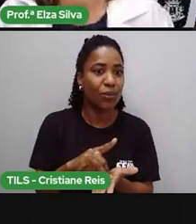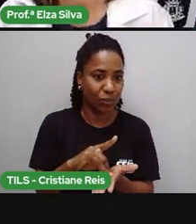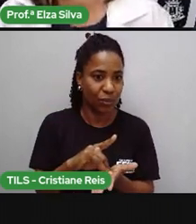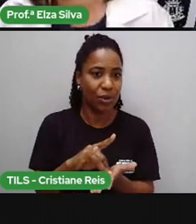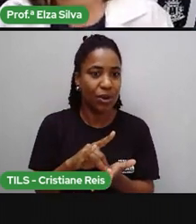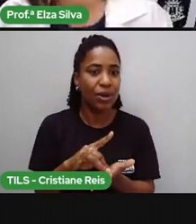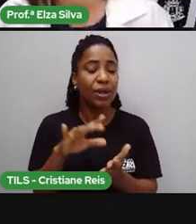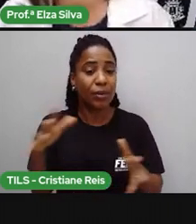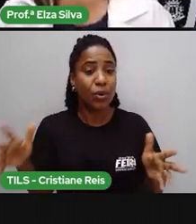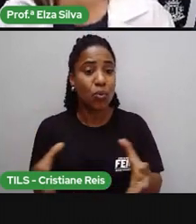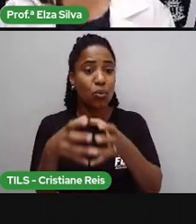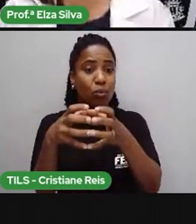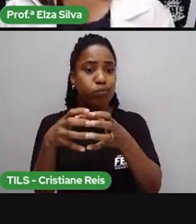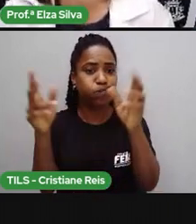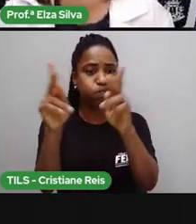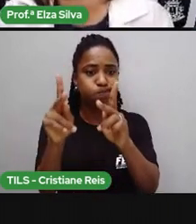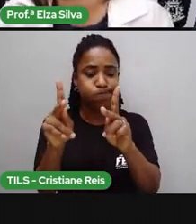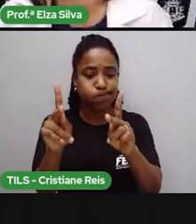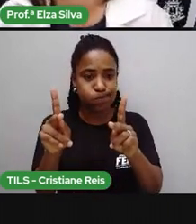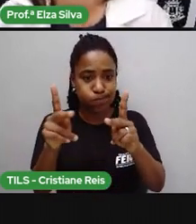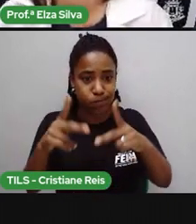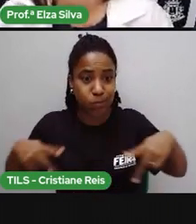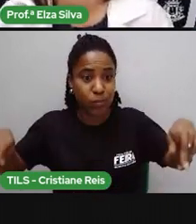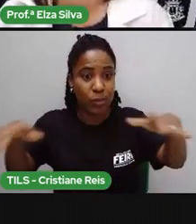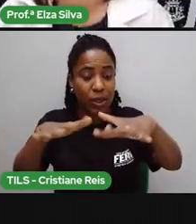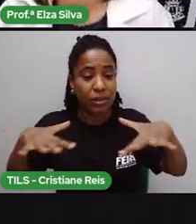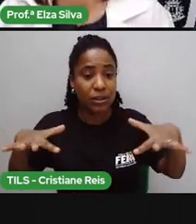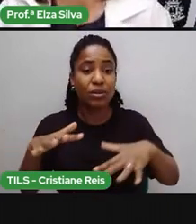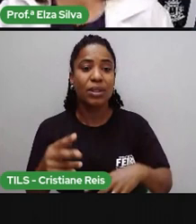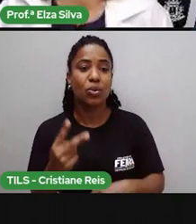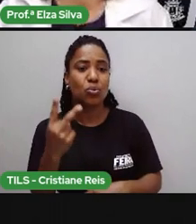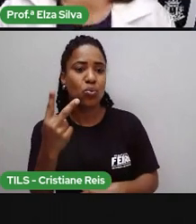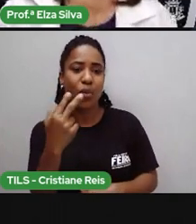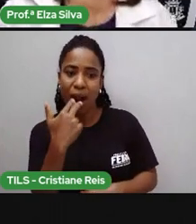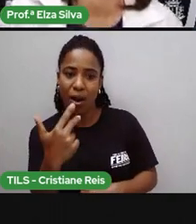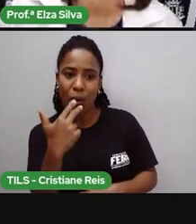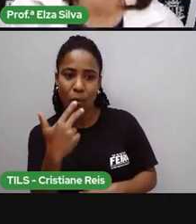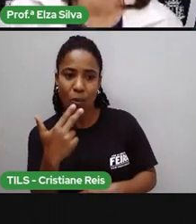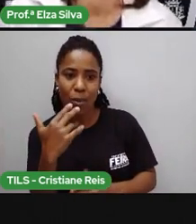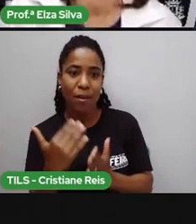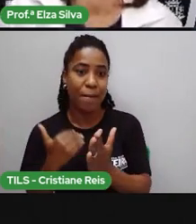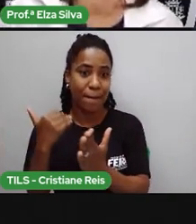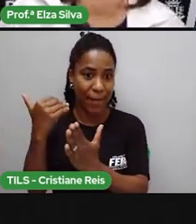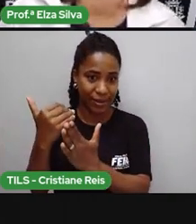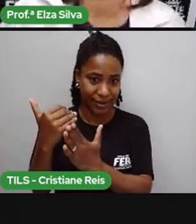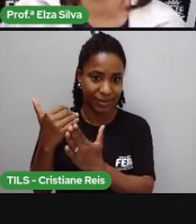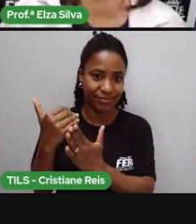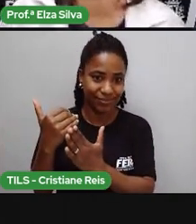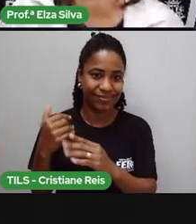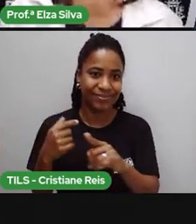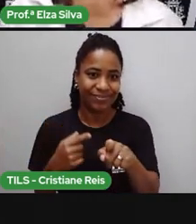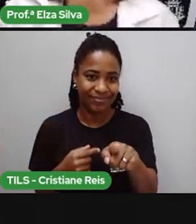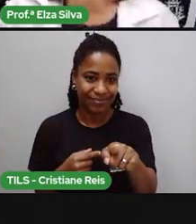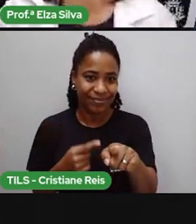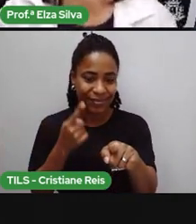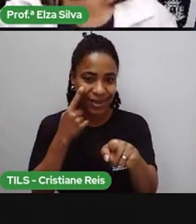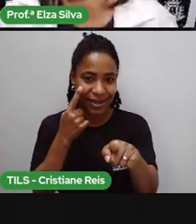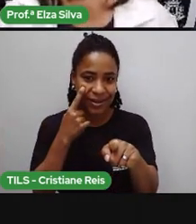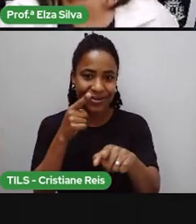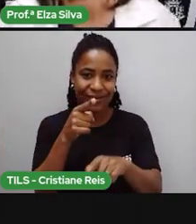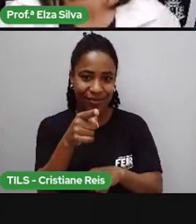fluente, em pelo menos duas línguas. O Isisulu, como vocês podem ver aí,